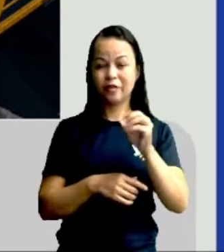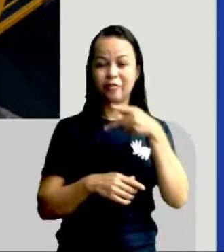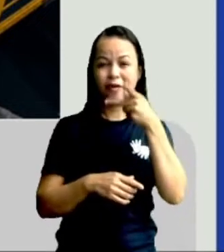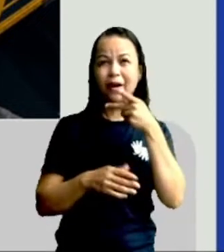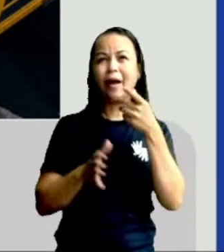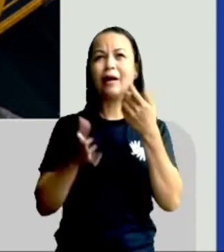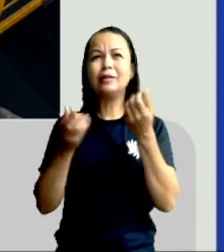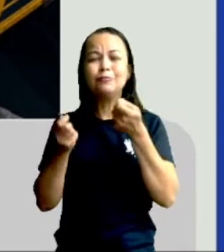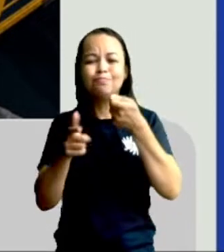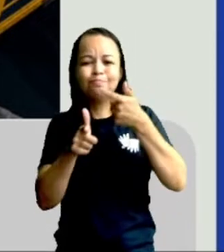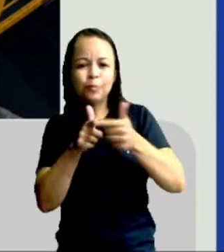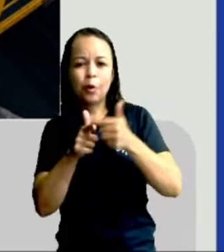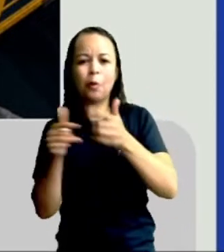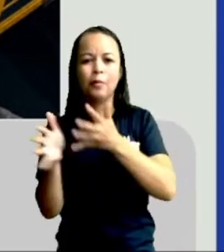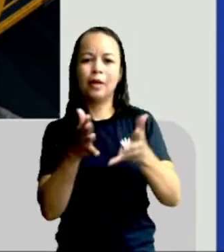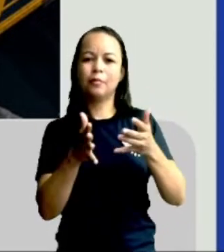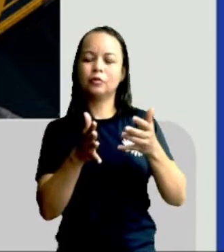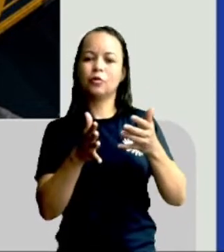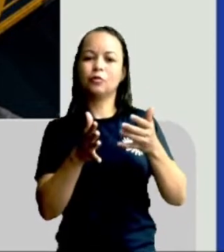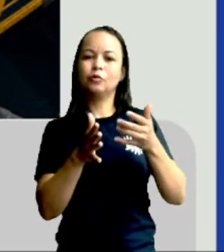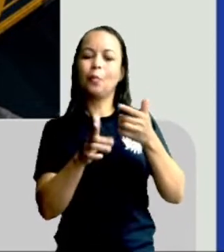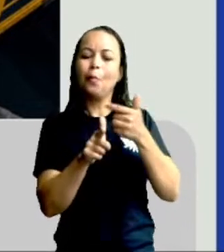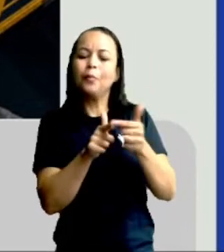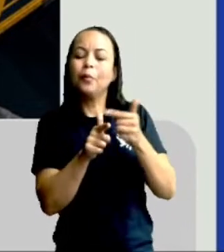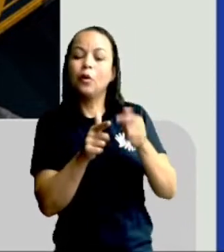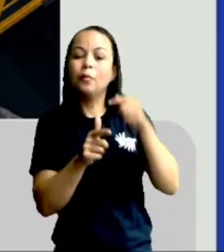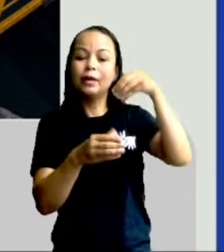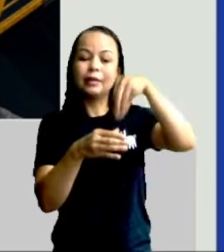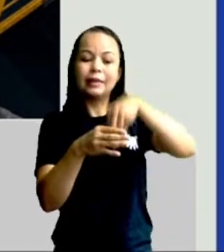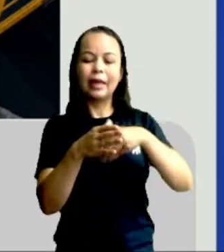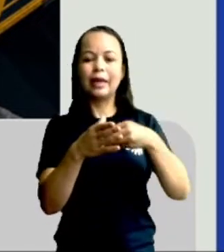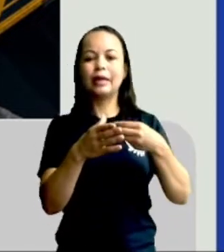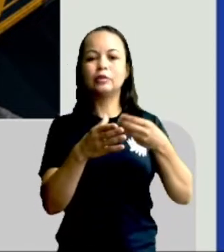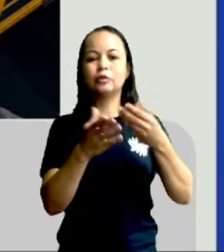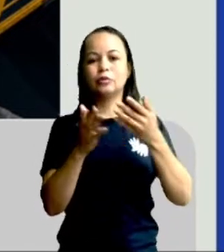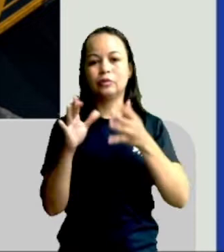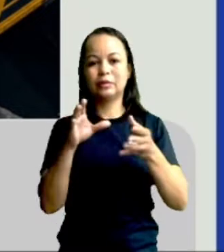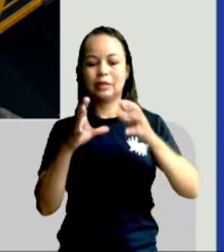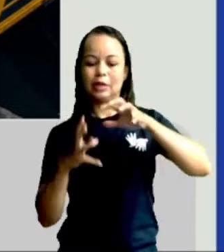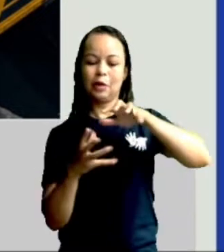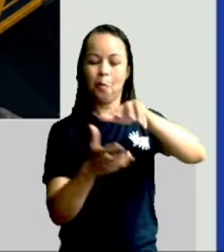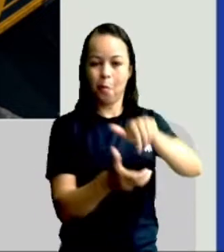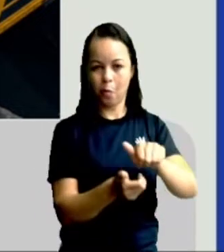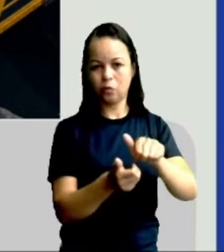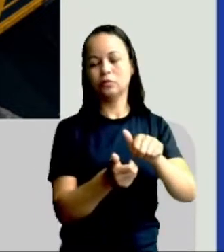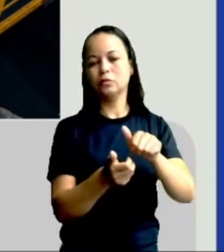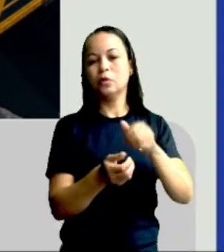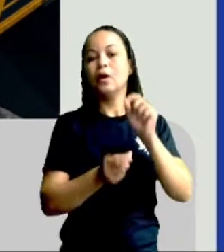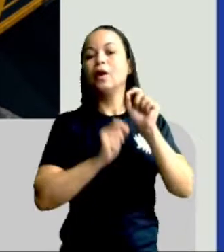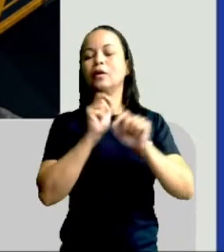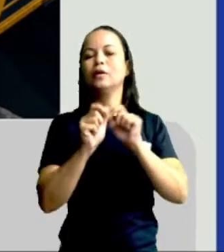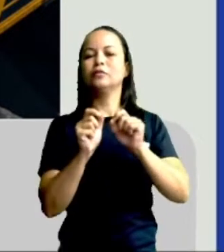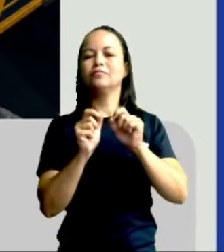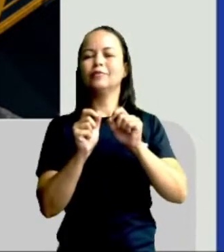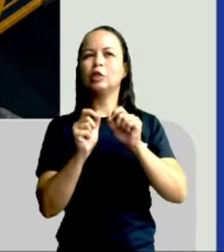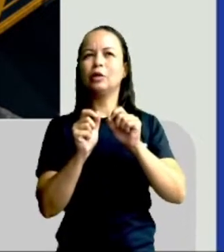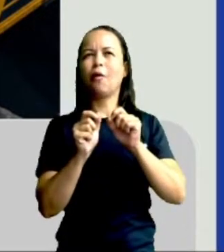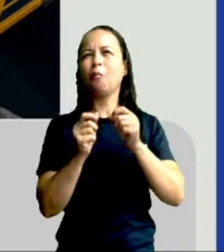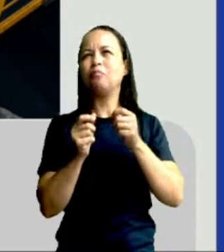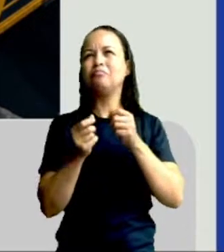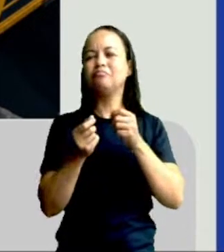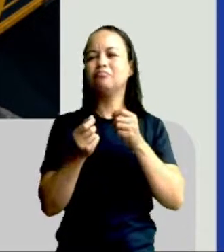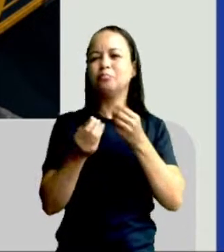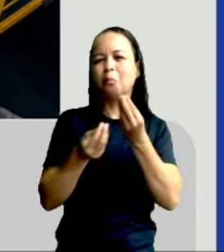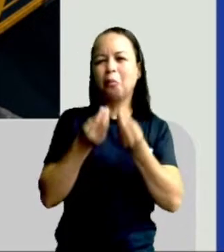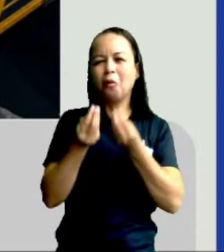as suas consequências dentro da nossa grande casa, que é o planeta Terra, fica um pouco longe do